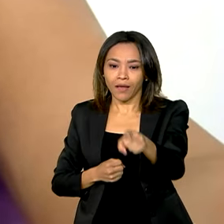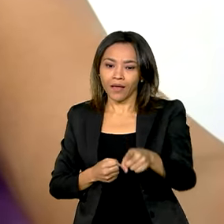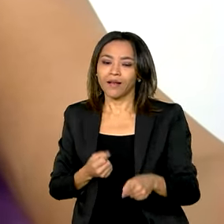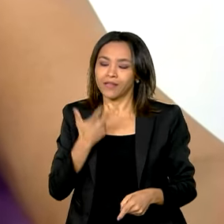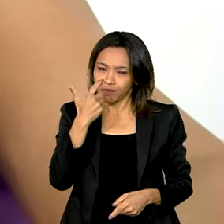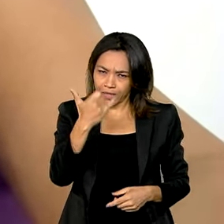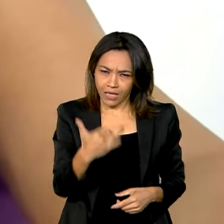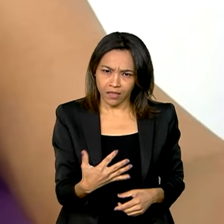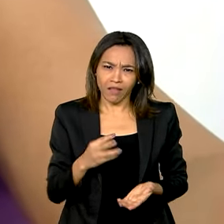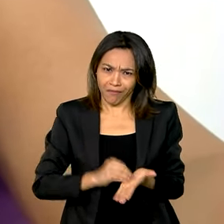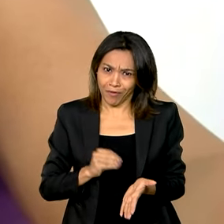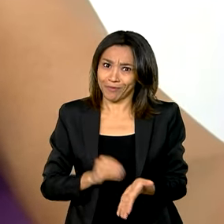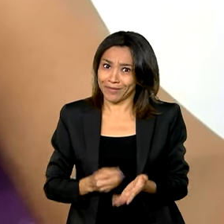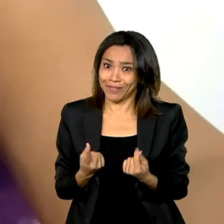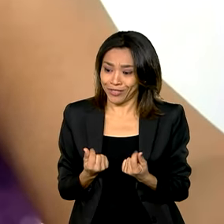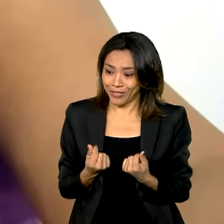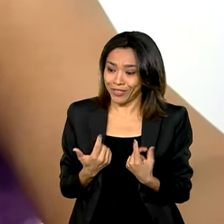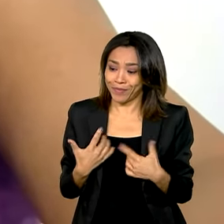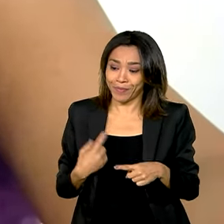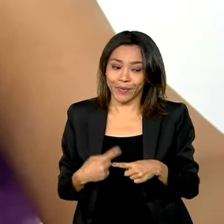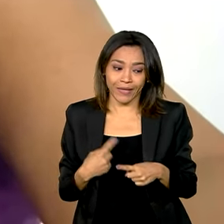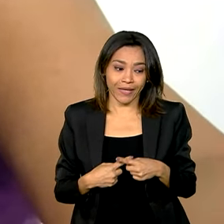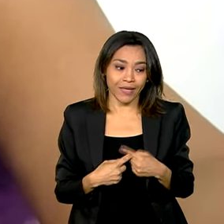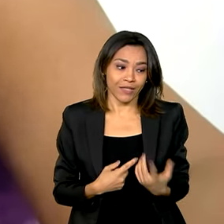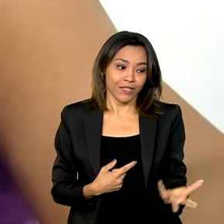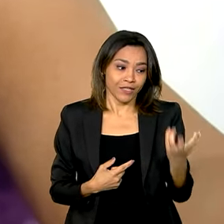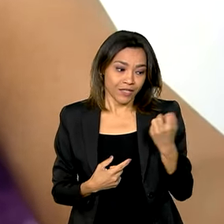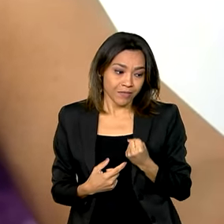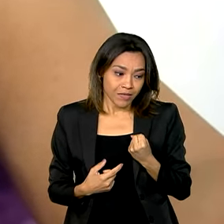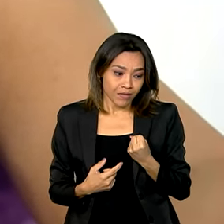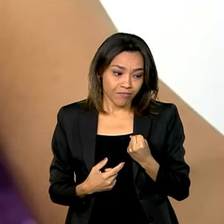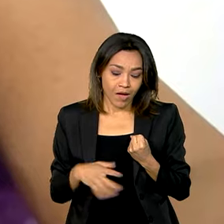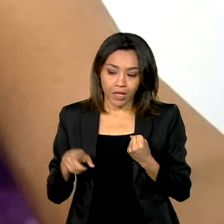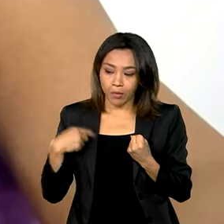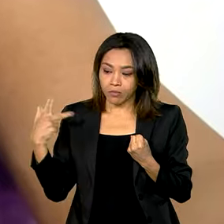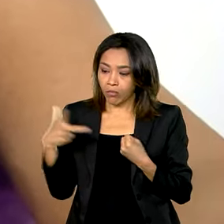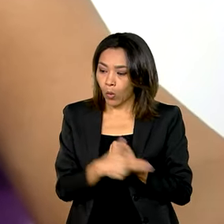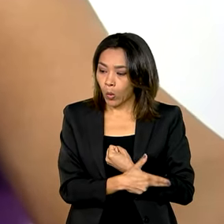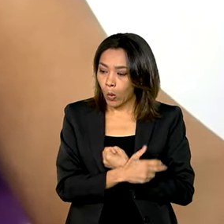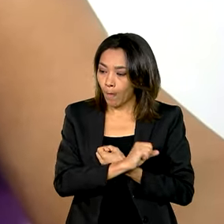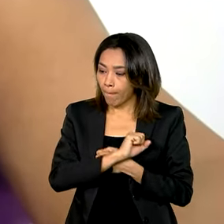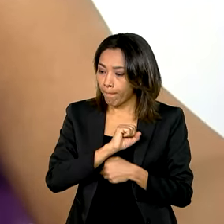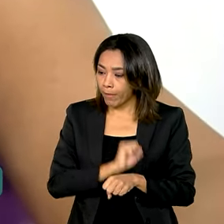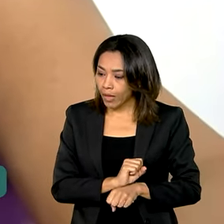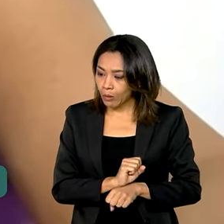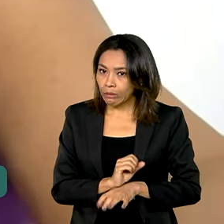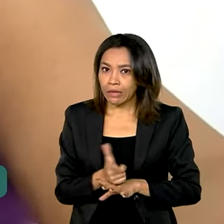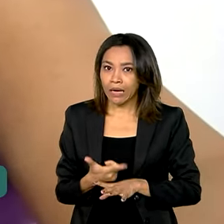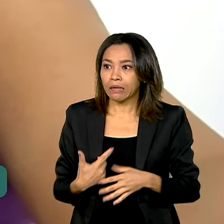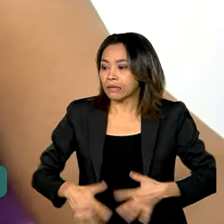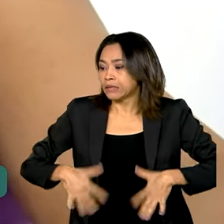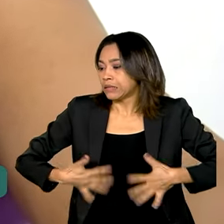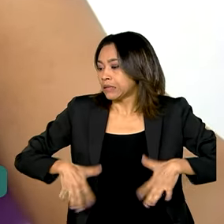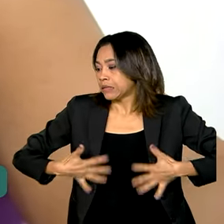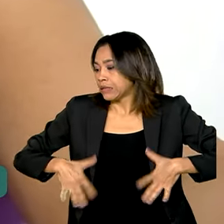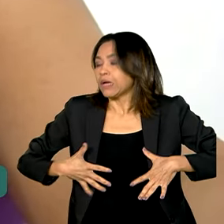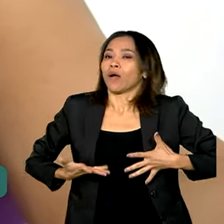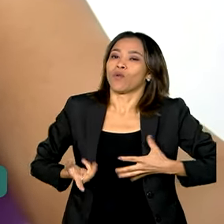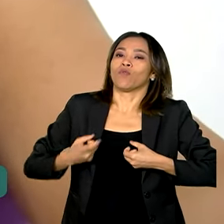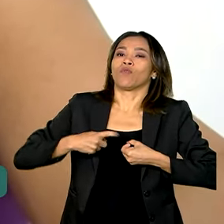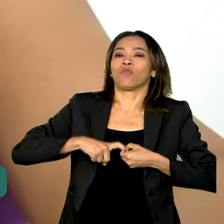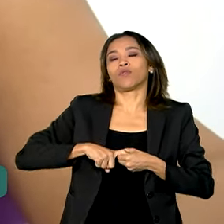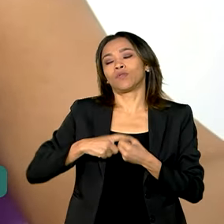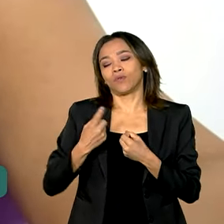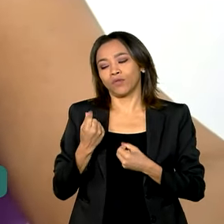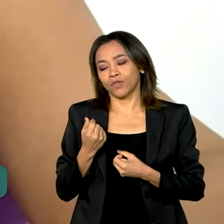falta, né? Porque a gente já recebia, aí quando a gente parou de receber, claro que fez falta. Aí a gente voltou a receber